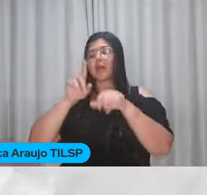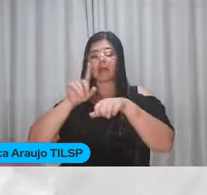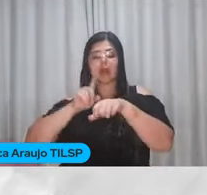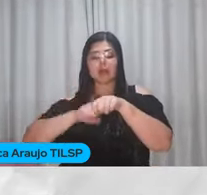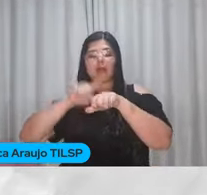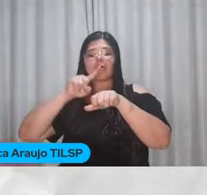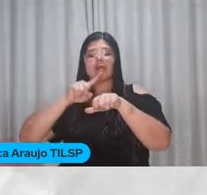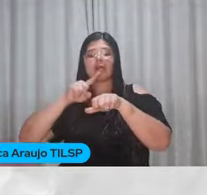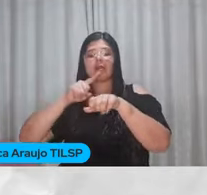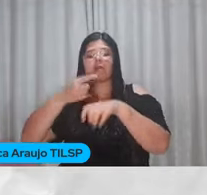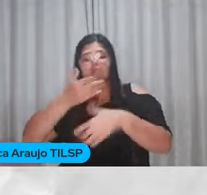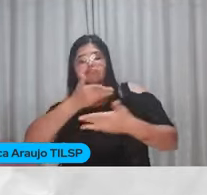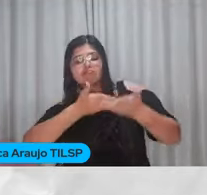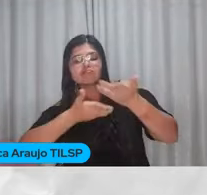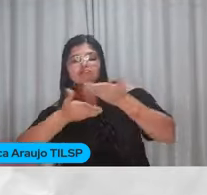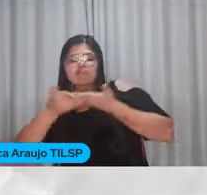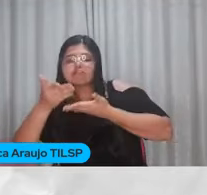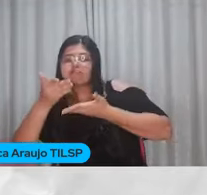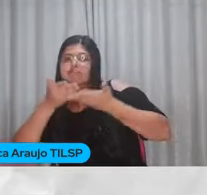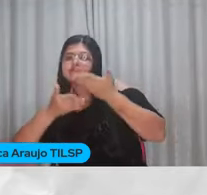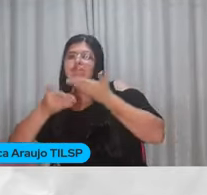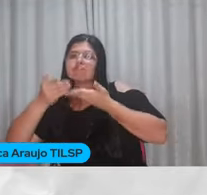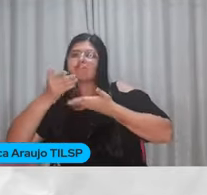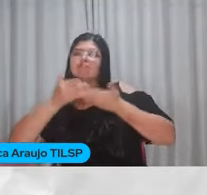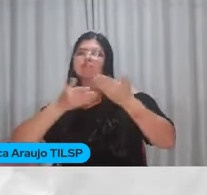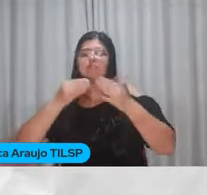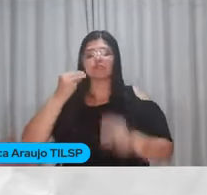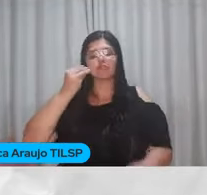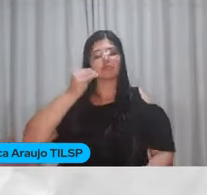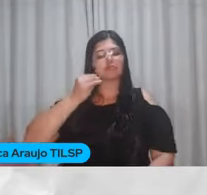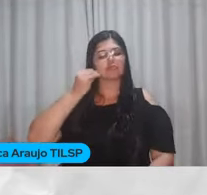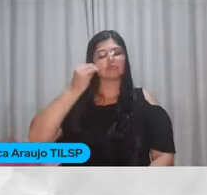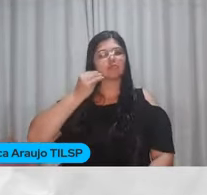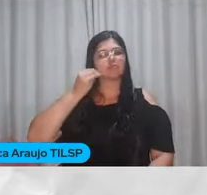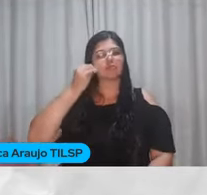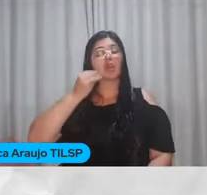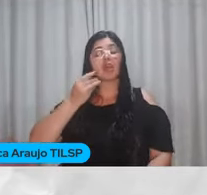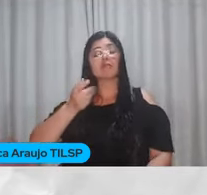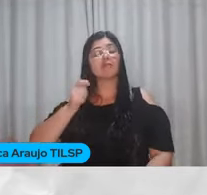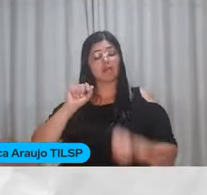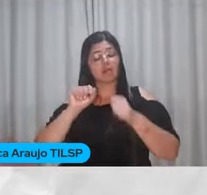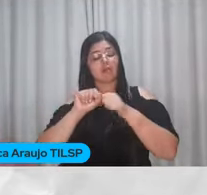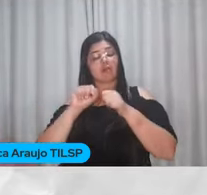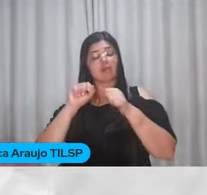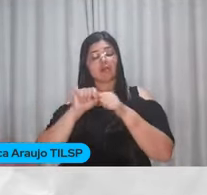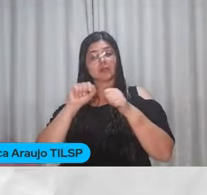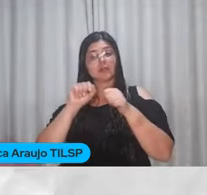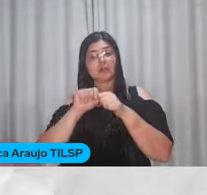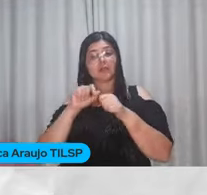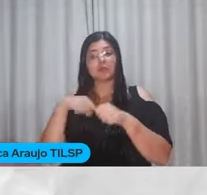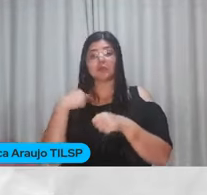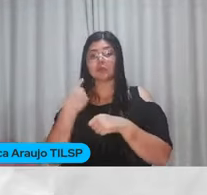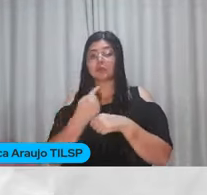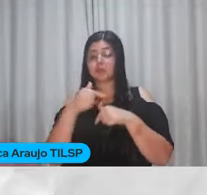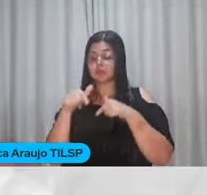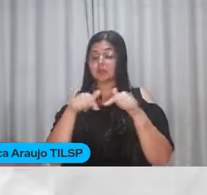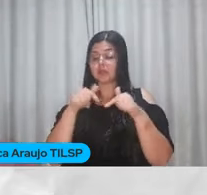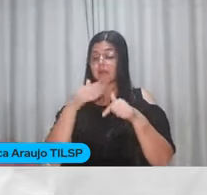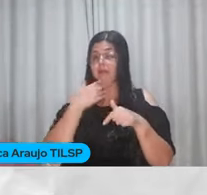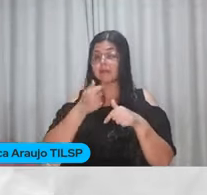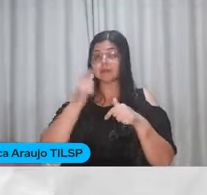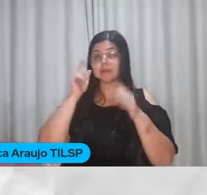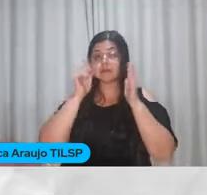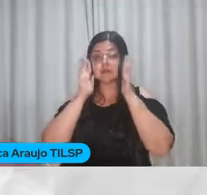que Dessa interação Dessa troca de experiências E é isso que faz O nosso trabalho valer a pena